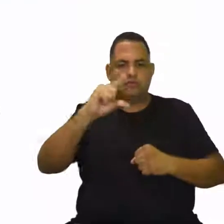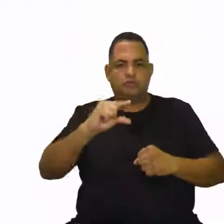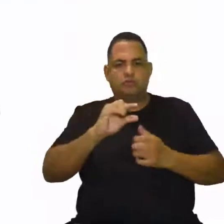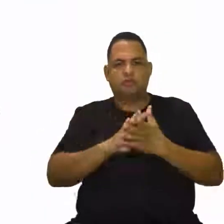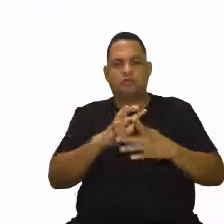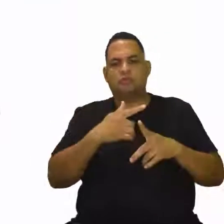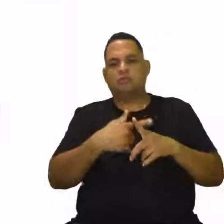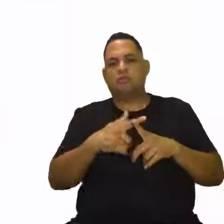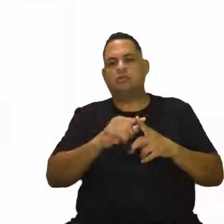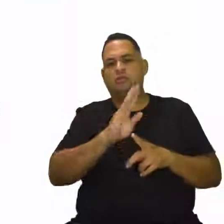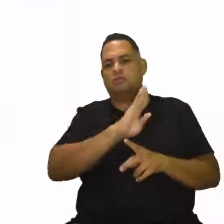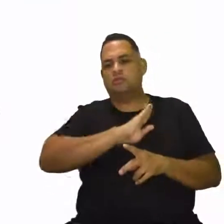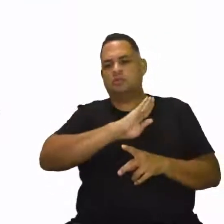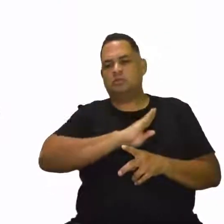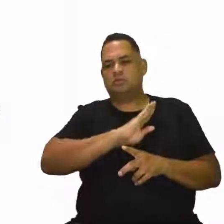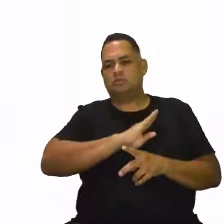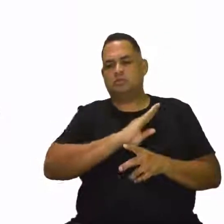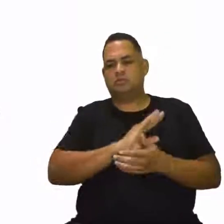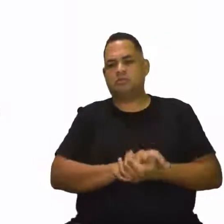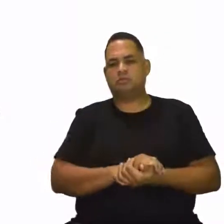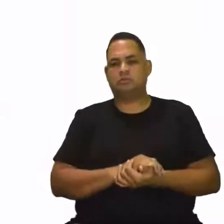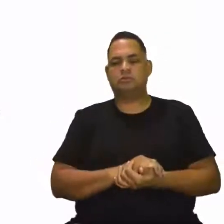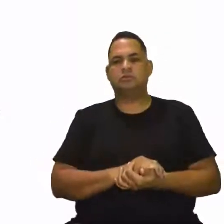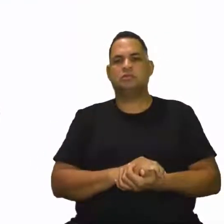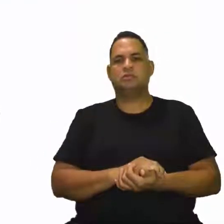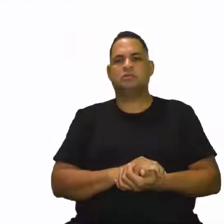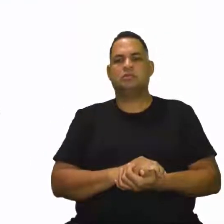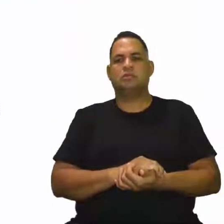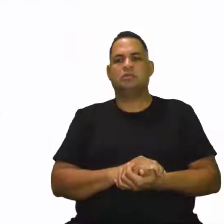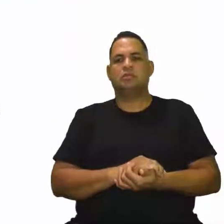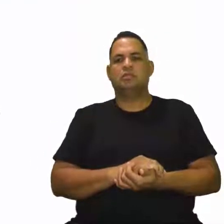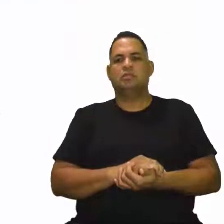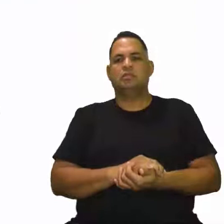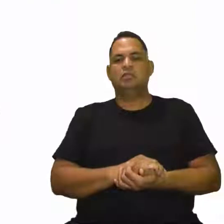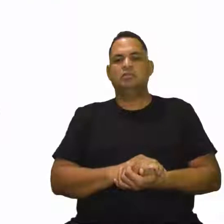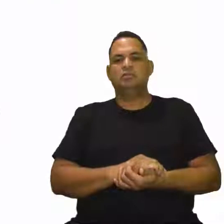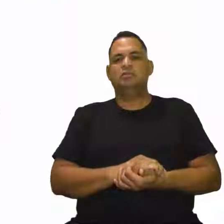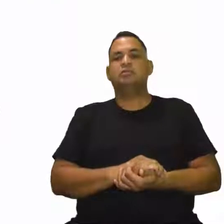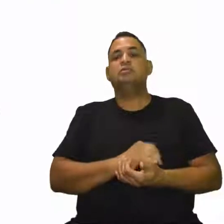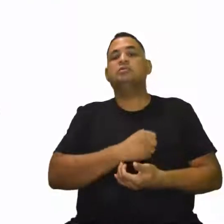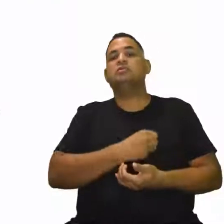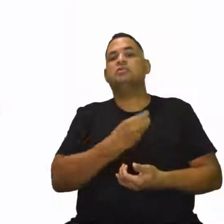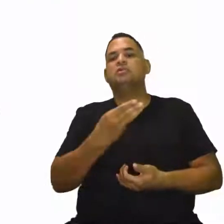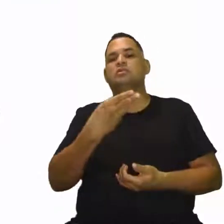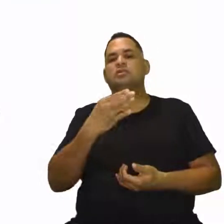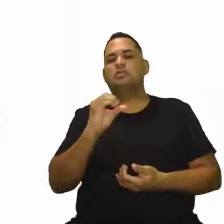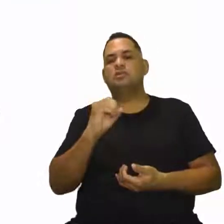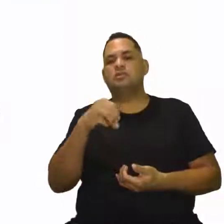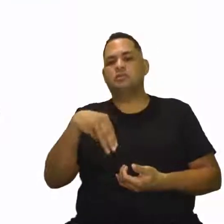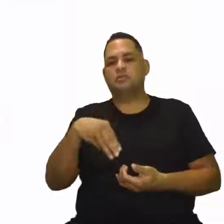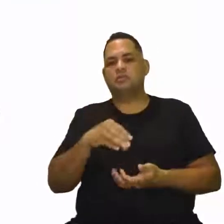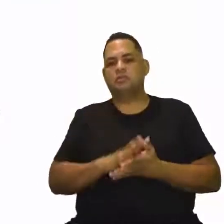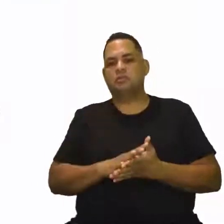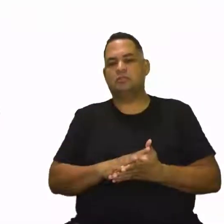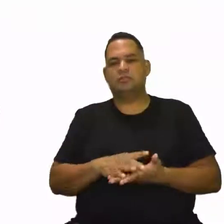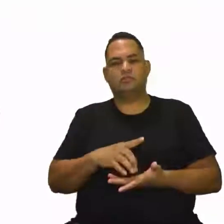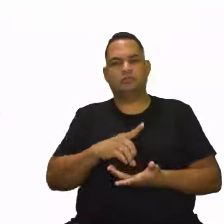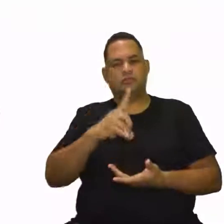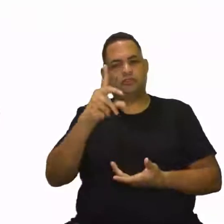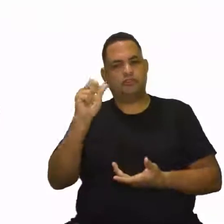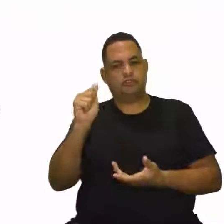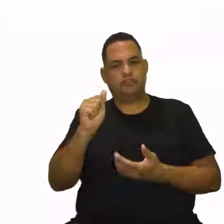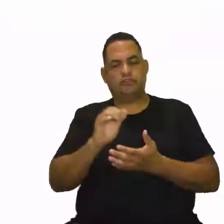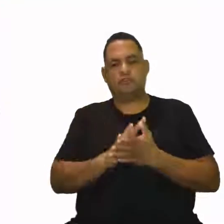riscos cardiovasculares, né? Vai trabalhar toda a parte aeróbica. Quanto tempo, prof? 30 minutinhos por dia. De forma